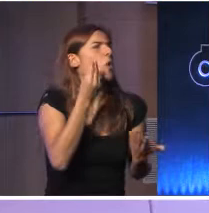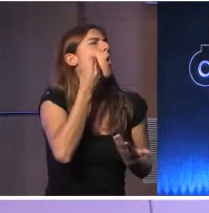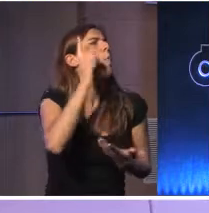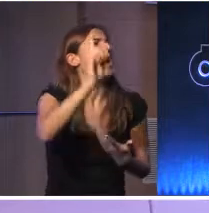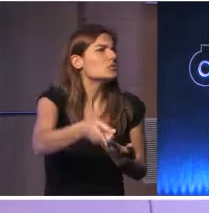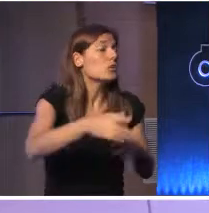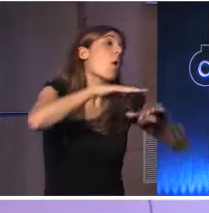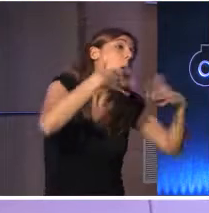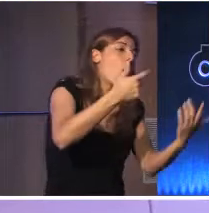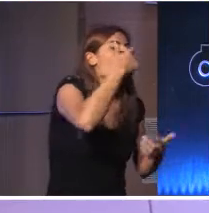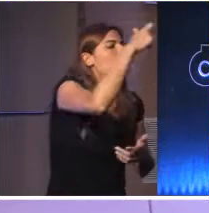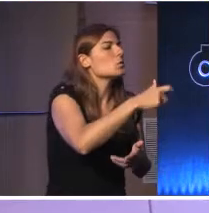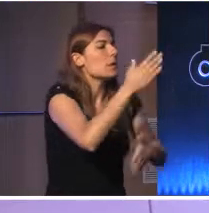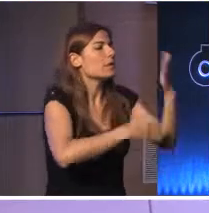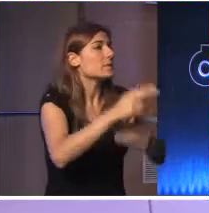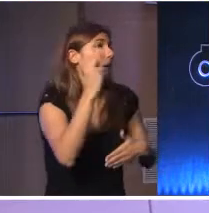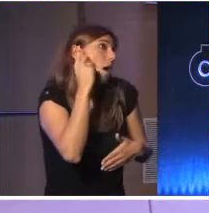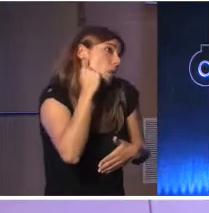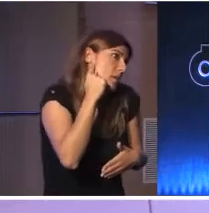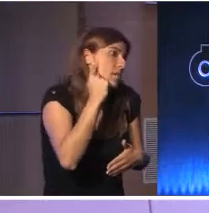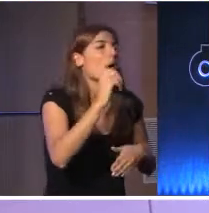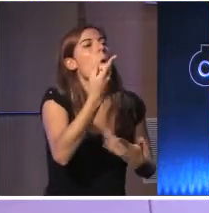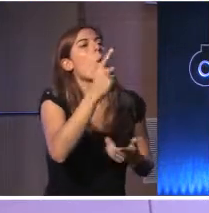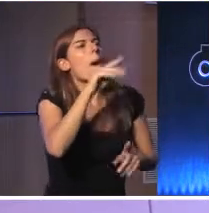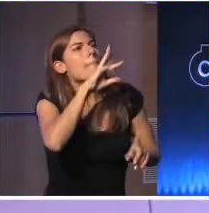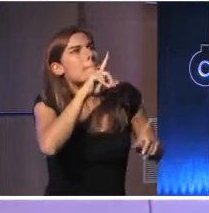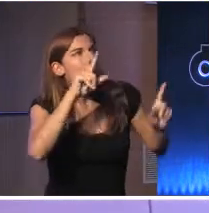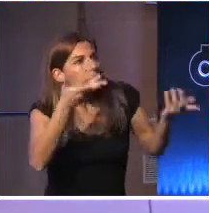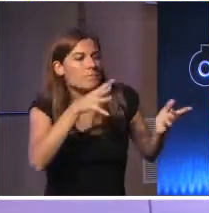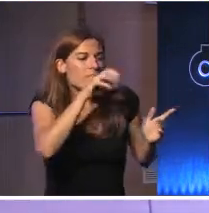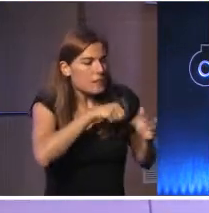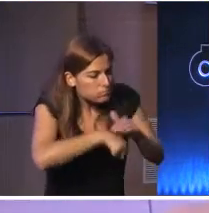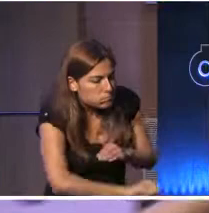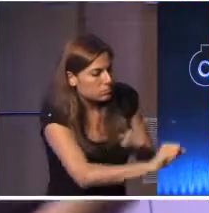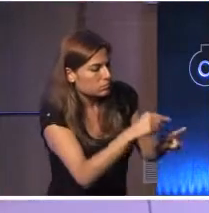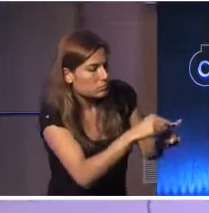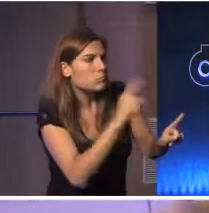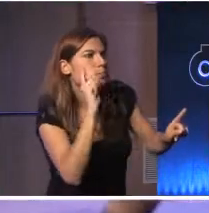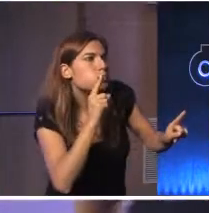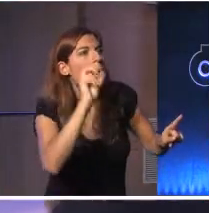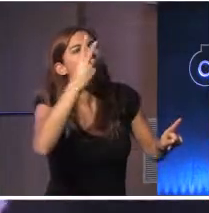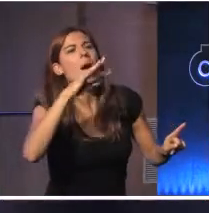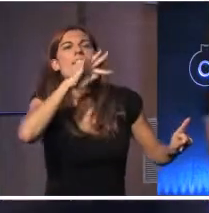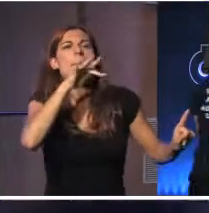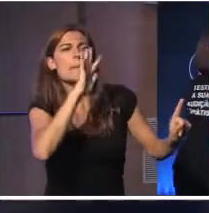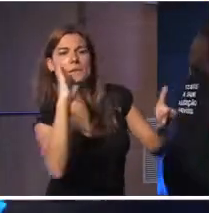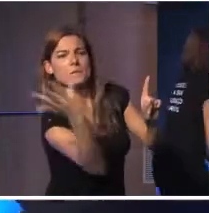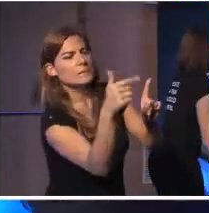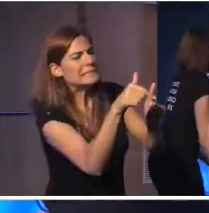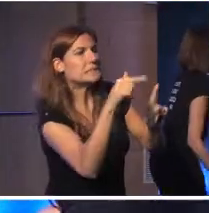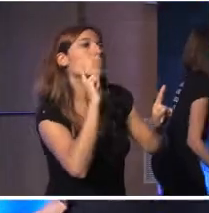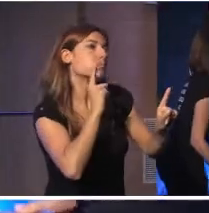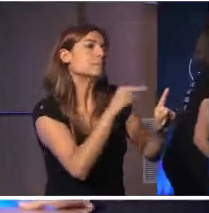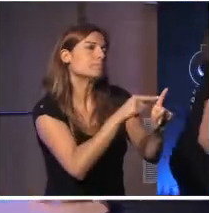deficiência auditiva, de uma mãe, de um familiar que tenha um filho ou que tenha outro familiar que tenha deficiência auditiva ou seja surdo?